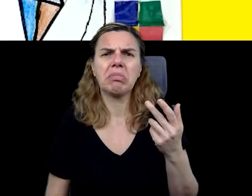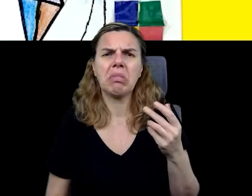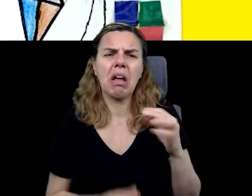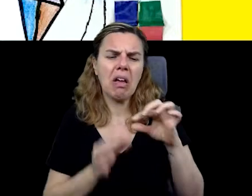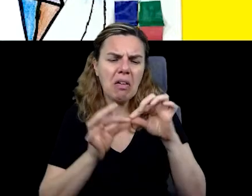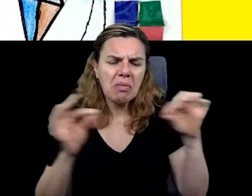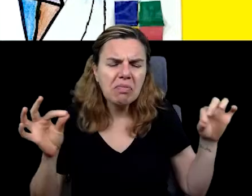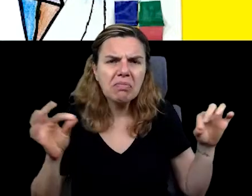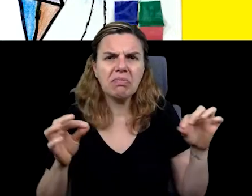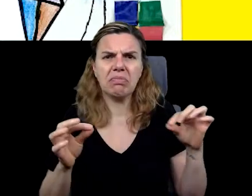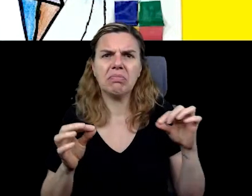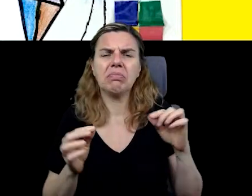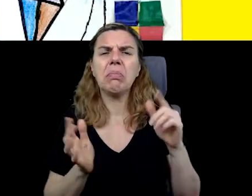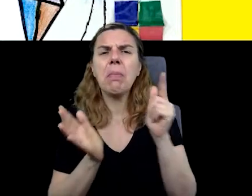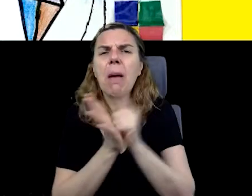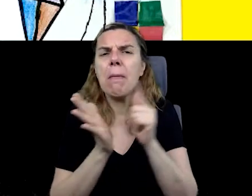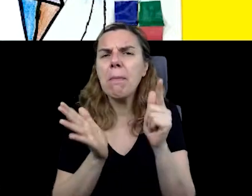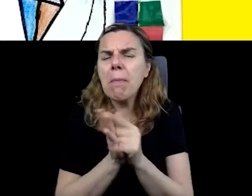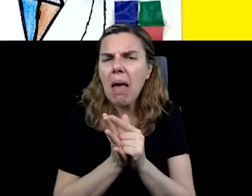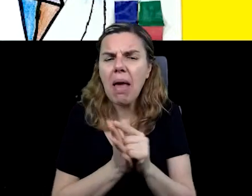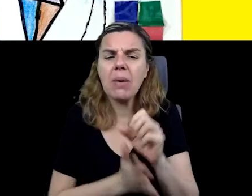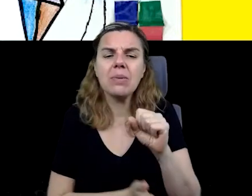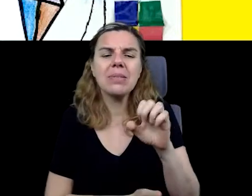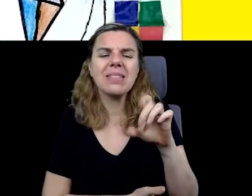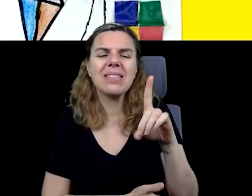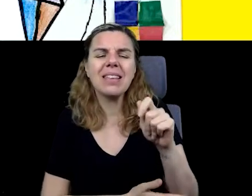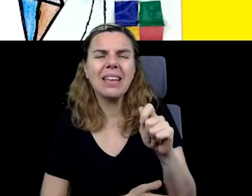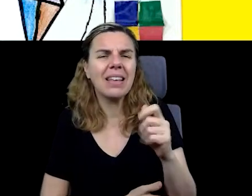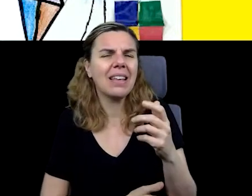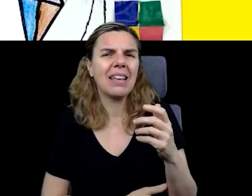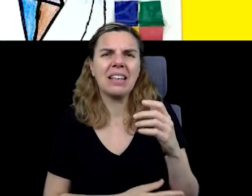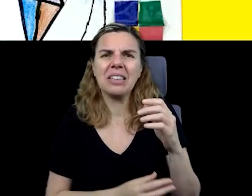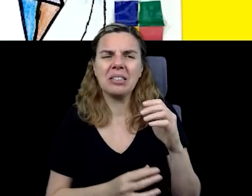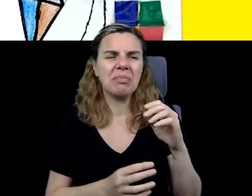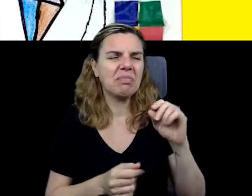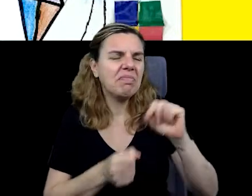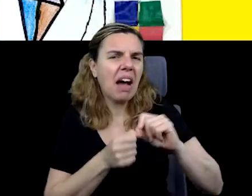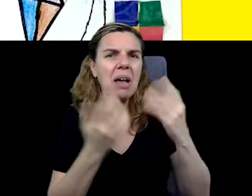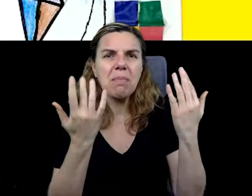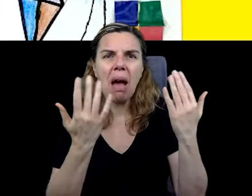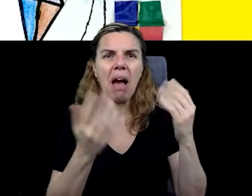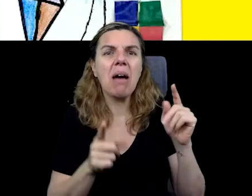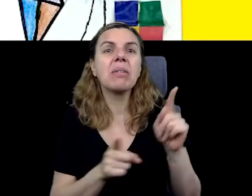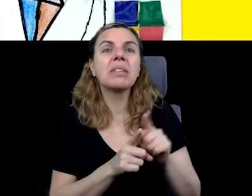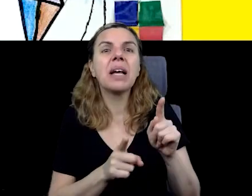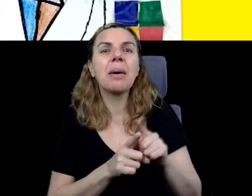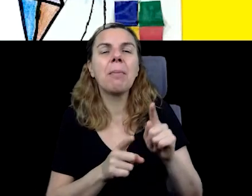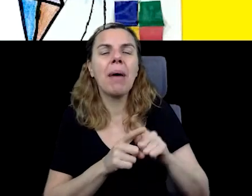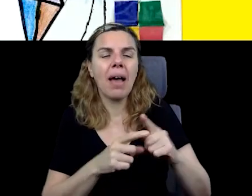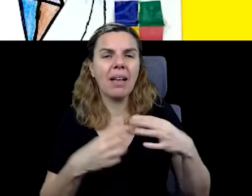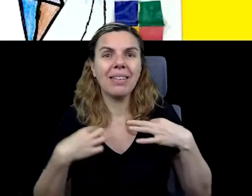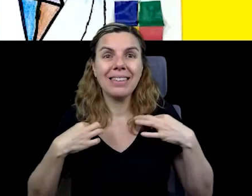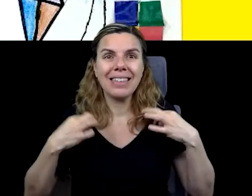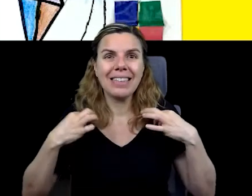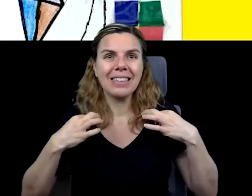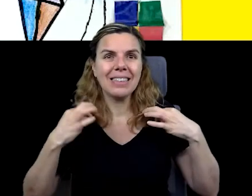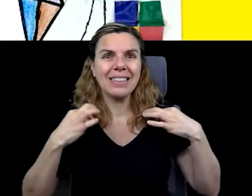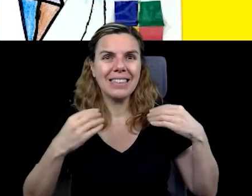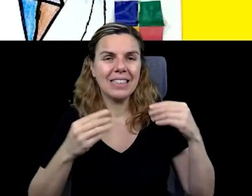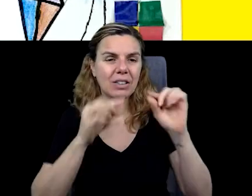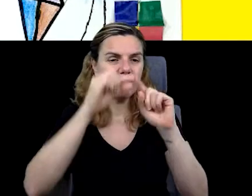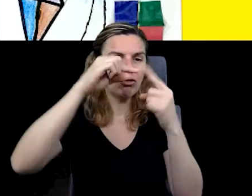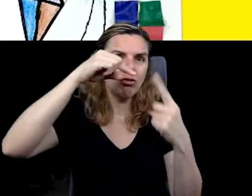vareta, papel de seda. Ah, e pedaços de tecidos para a gente fazer